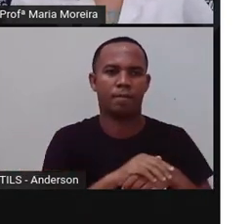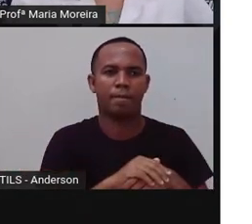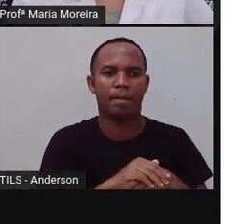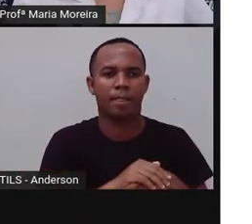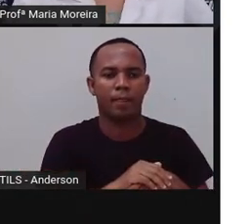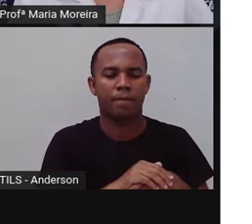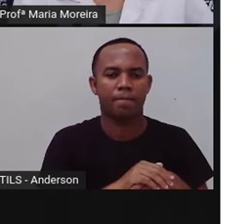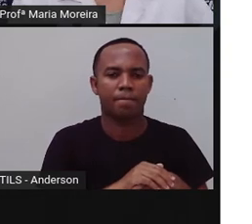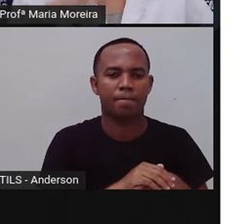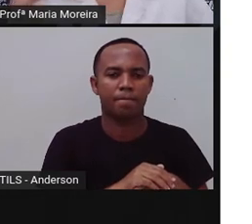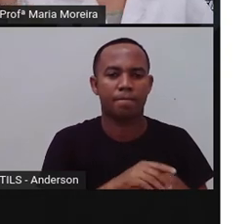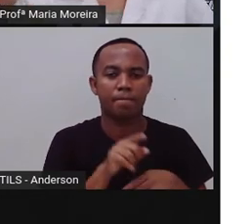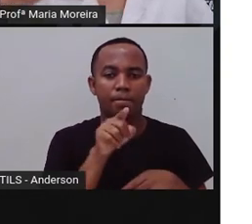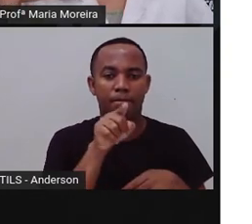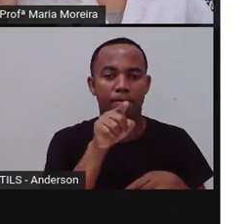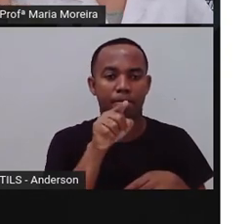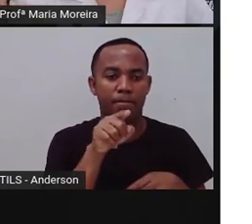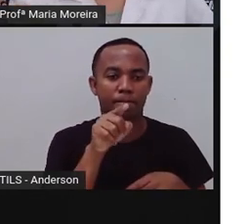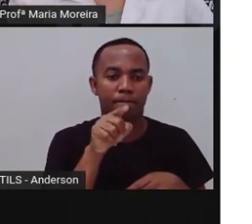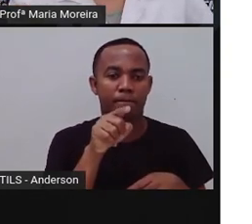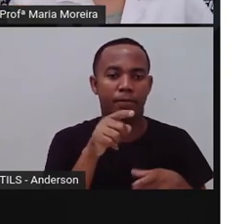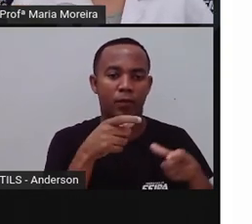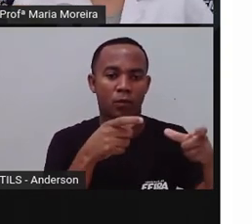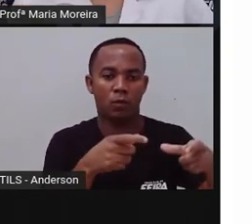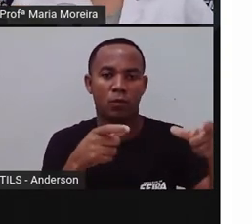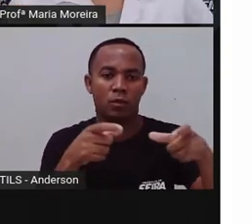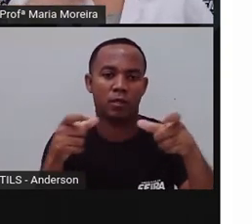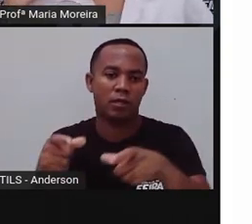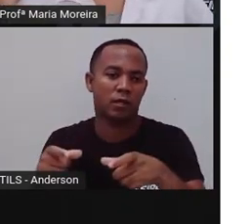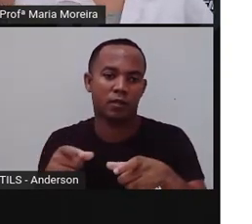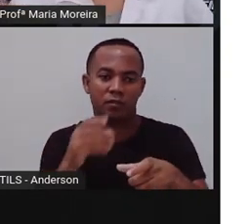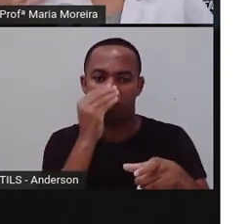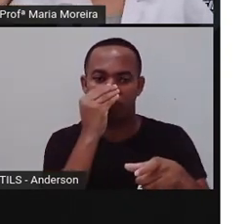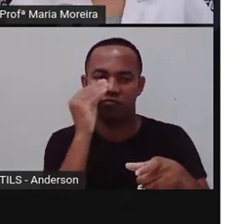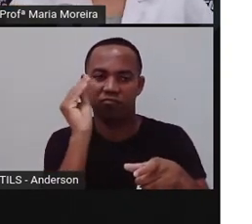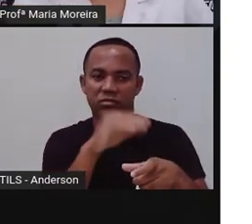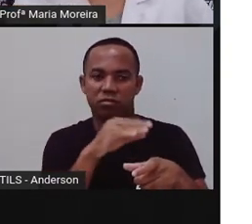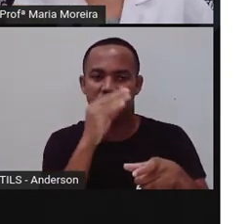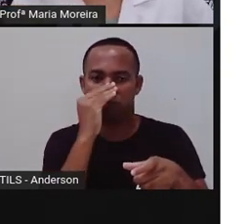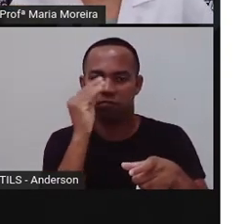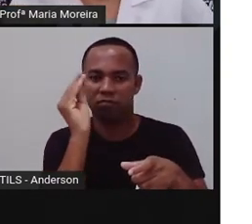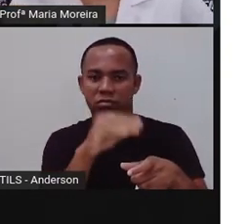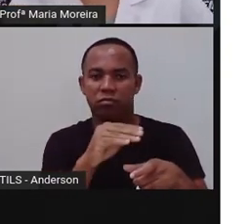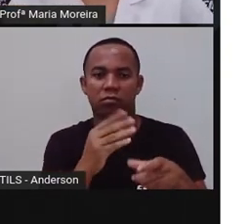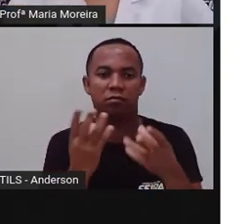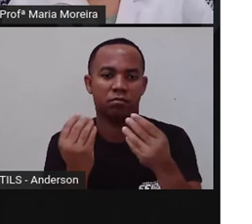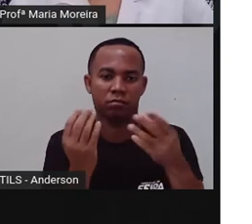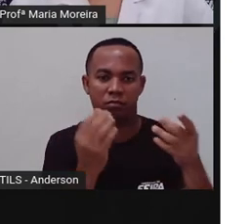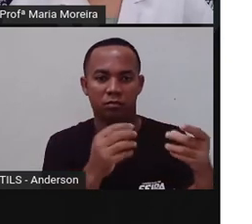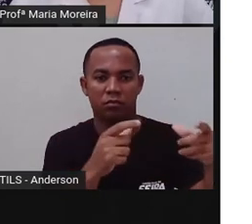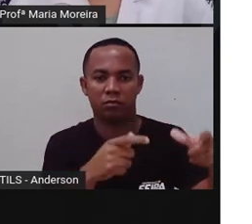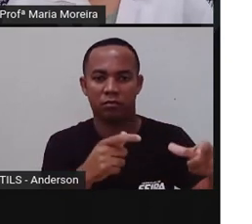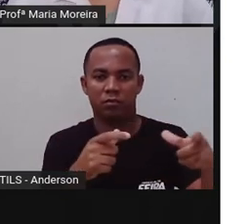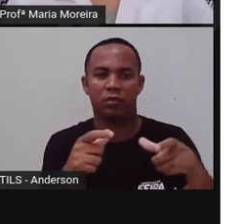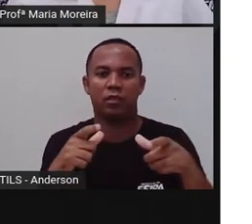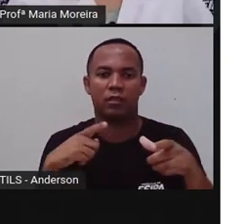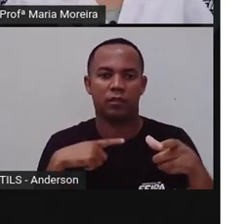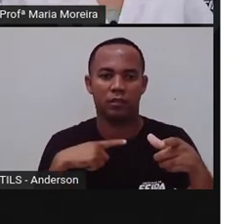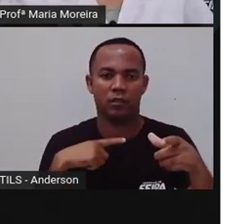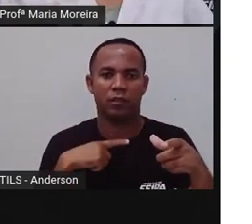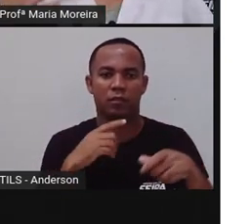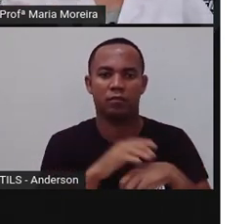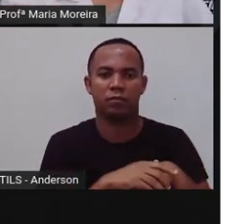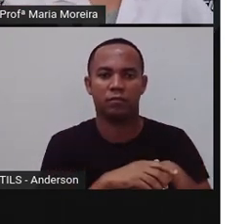E existem, na verdade, várias praças na cidade, vários locais que também estão abandonados, certo? e